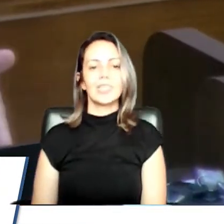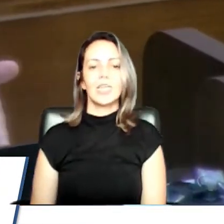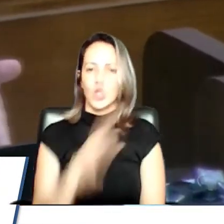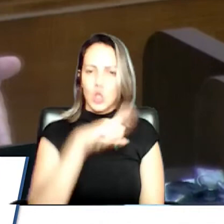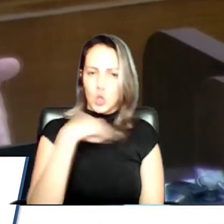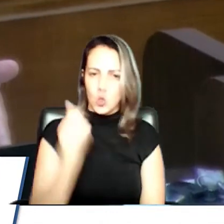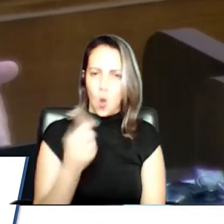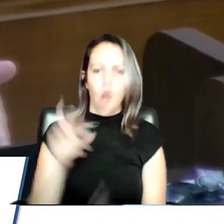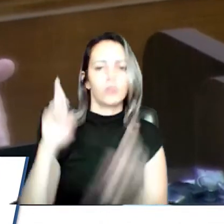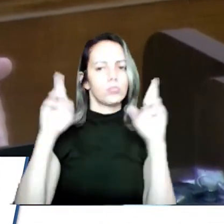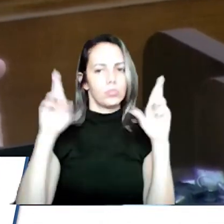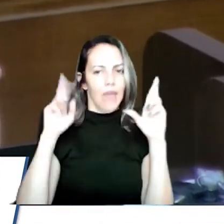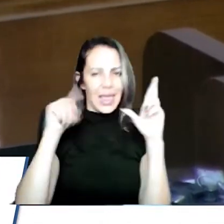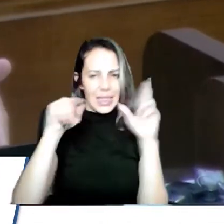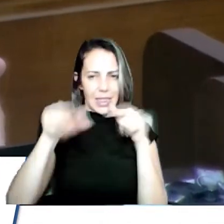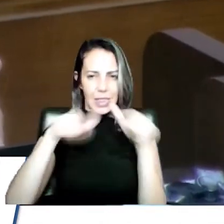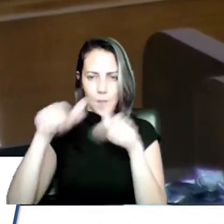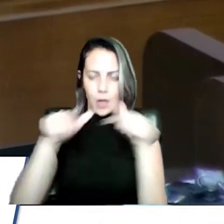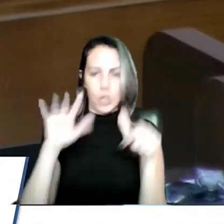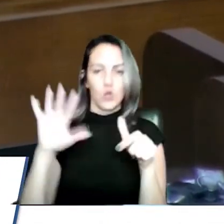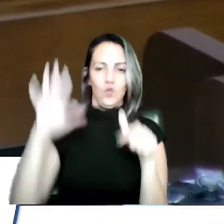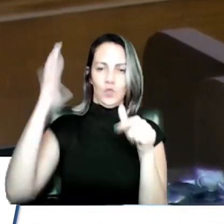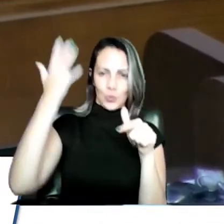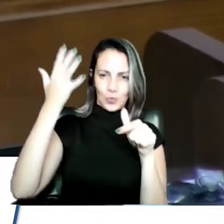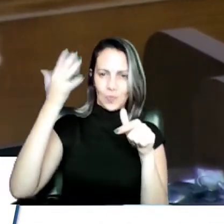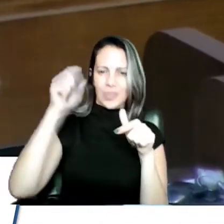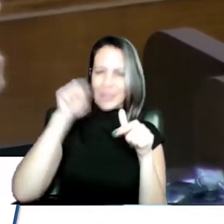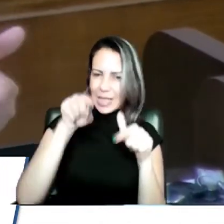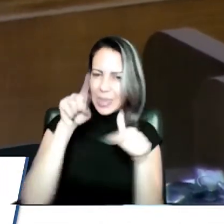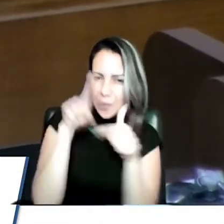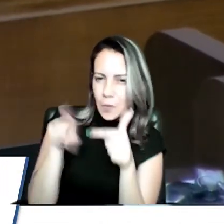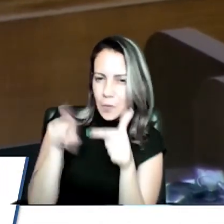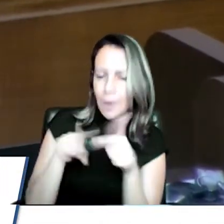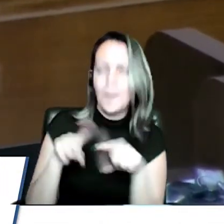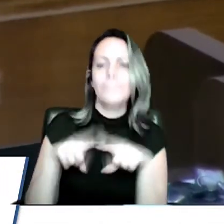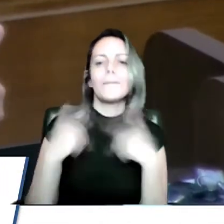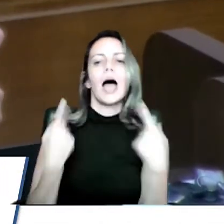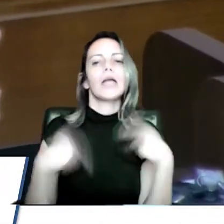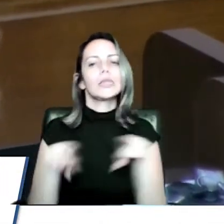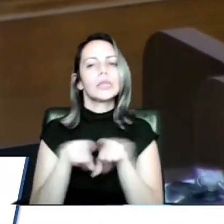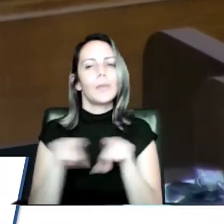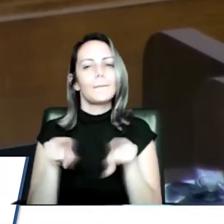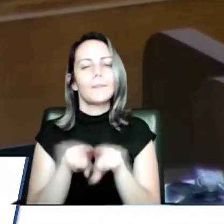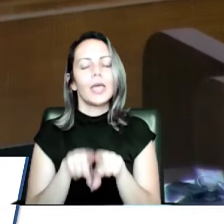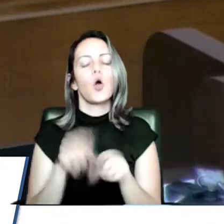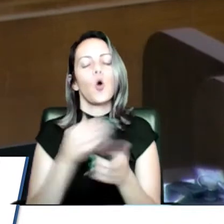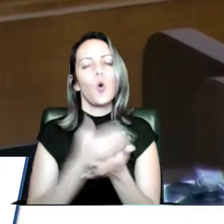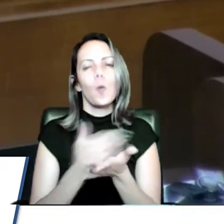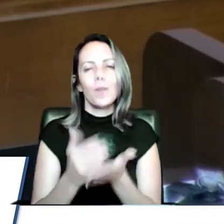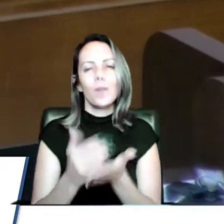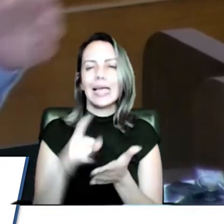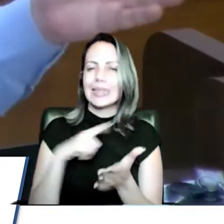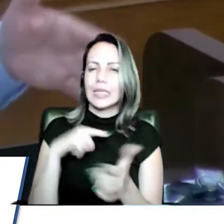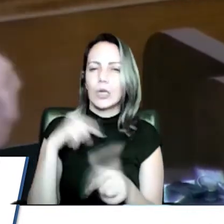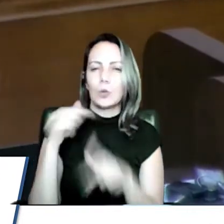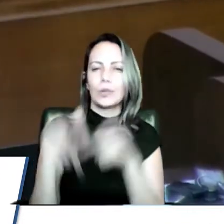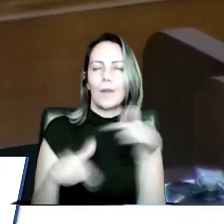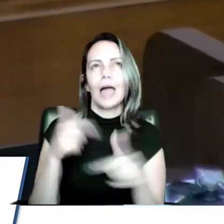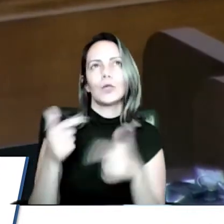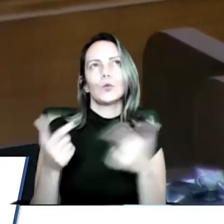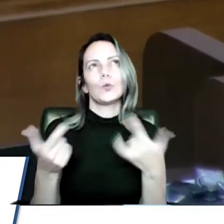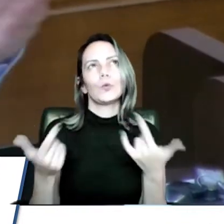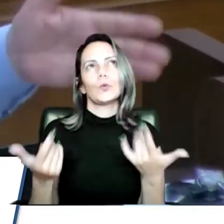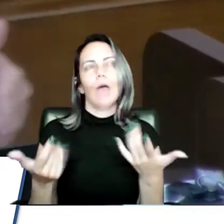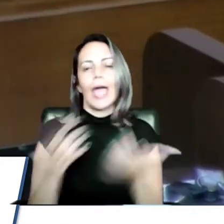caso específico, mas que também, que comece a ter um trabalho, a gente vê assim, pega pessoas